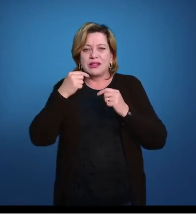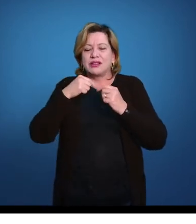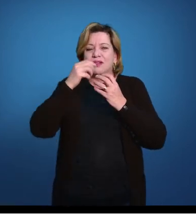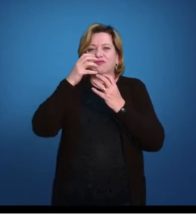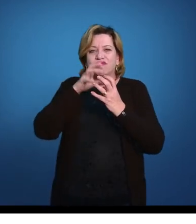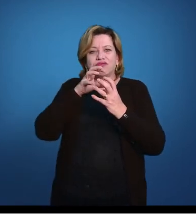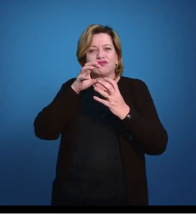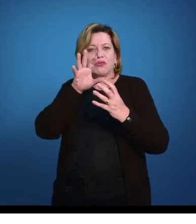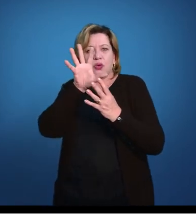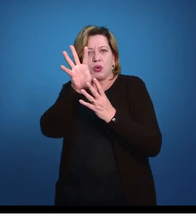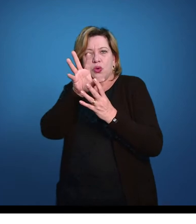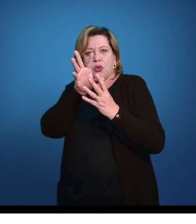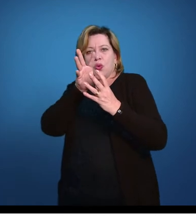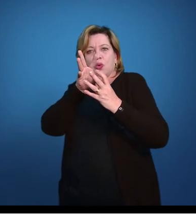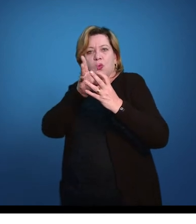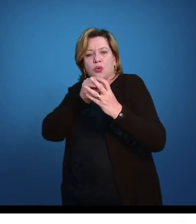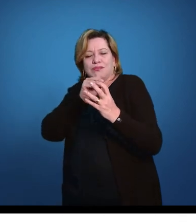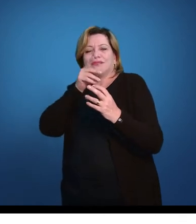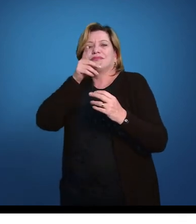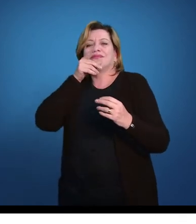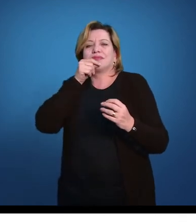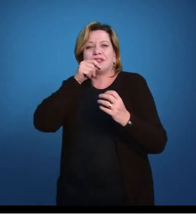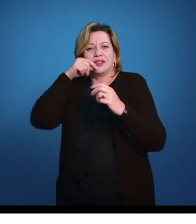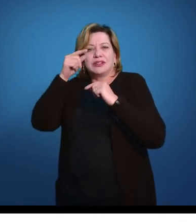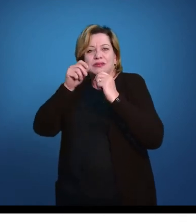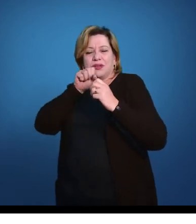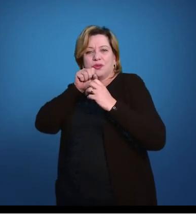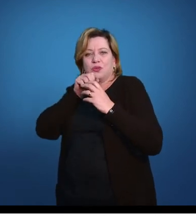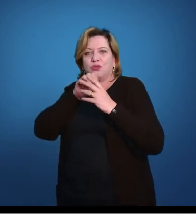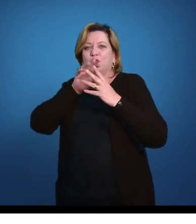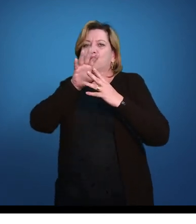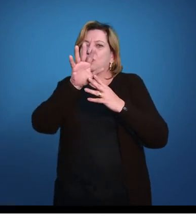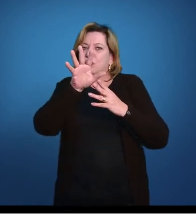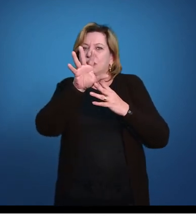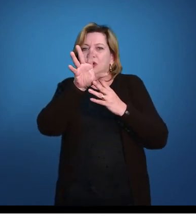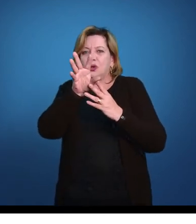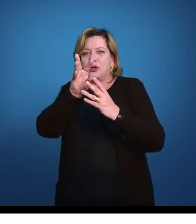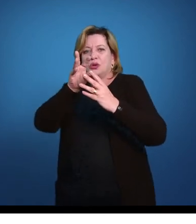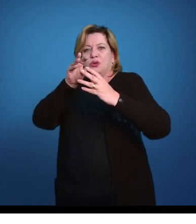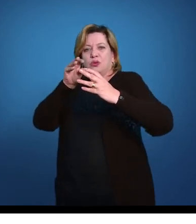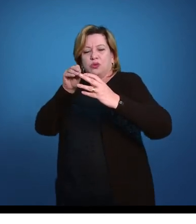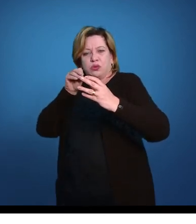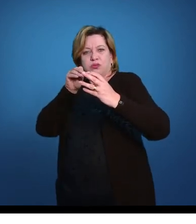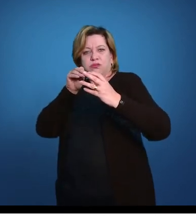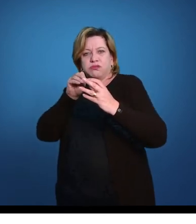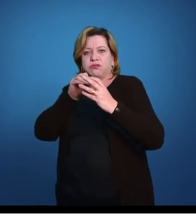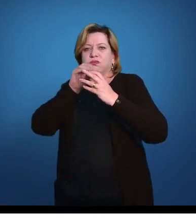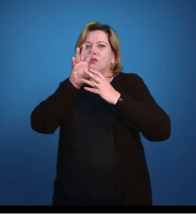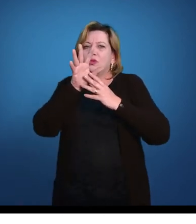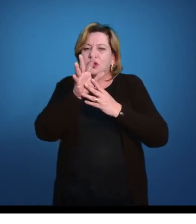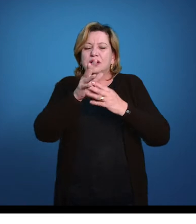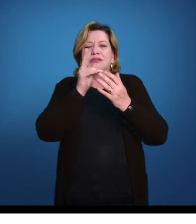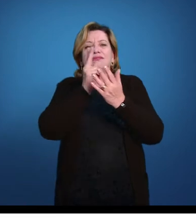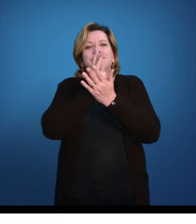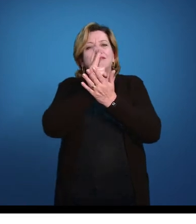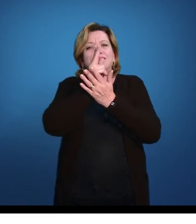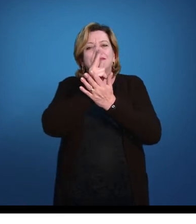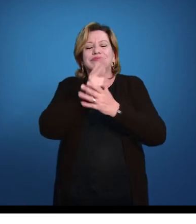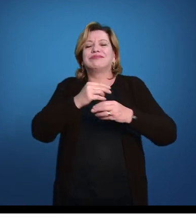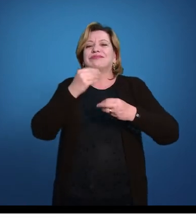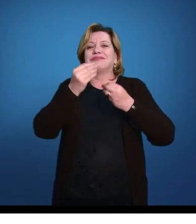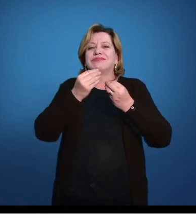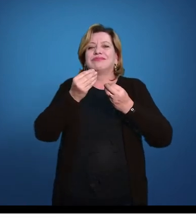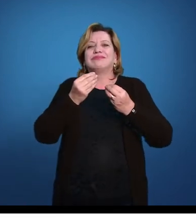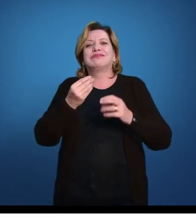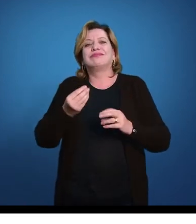faz, então puxando a água para dentro e bombeando a água para fora. Puxando a água pela boca, bombeando a água pelas fendas para fora. E